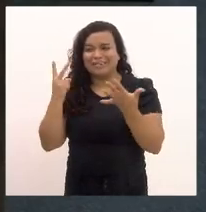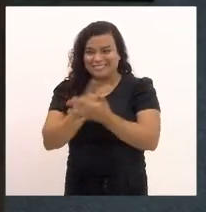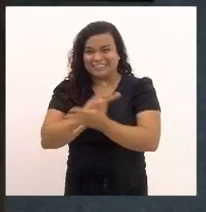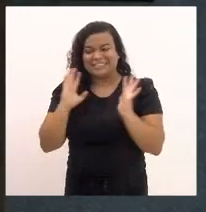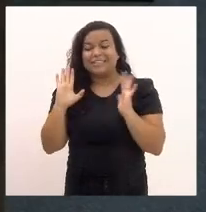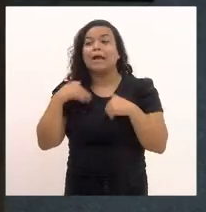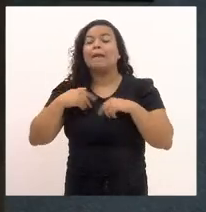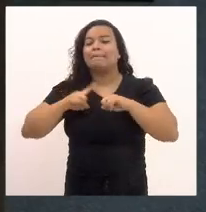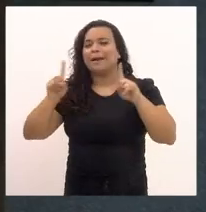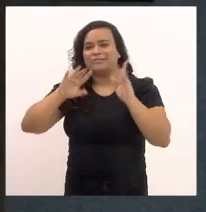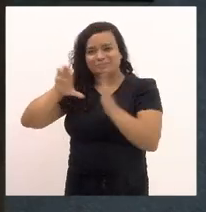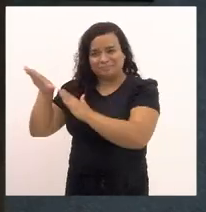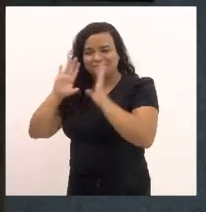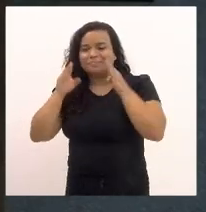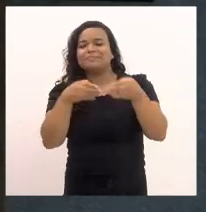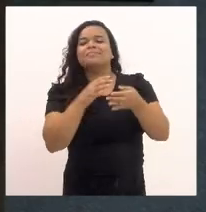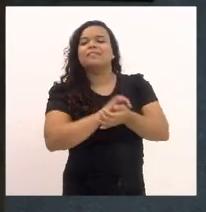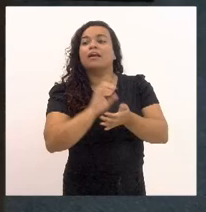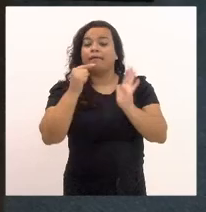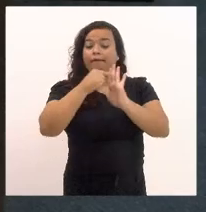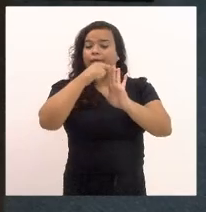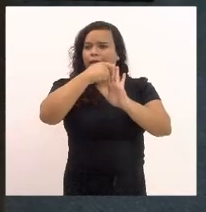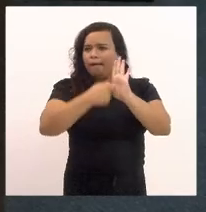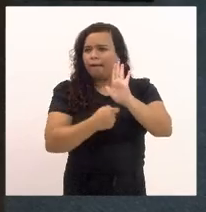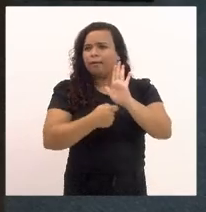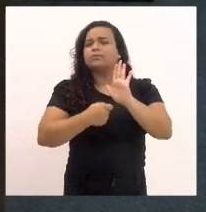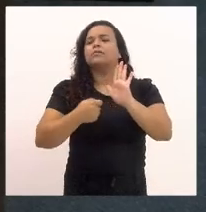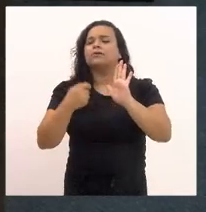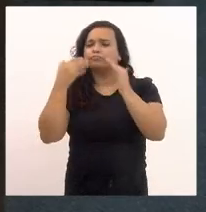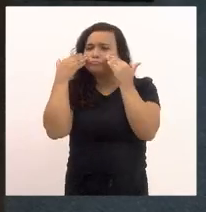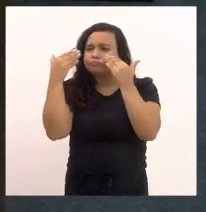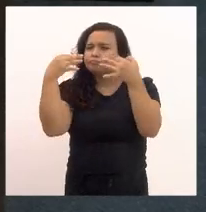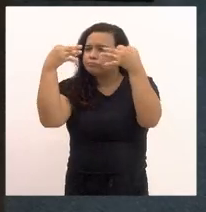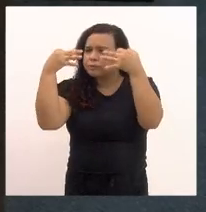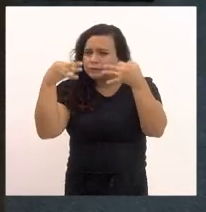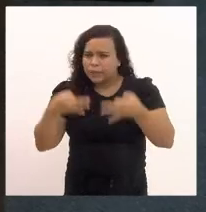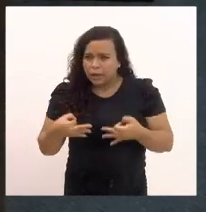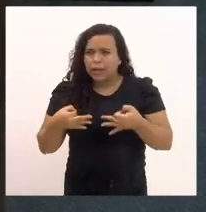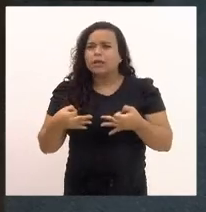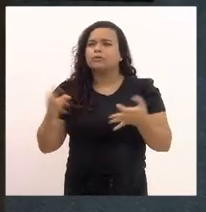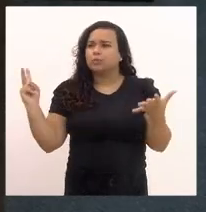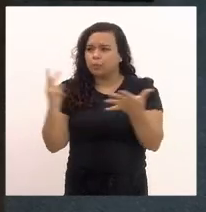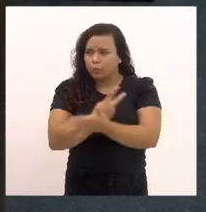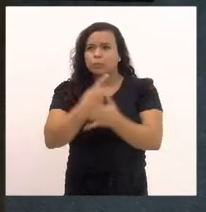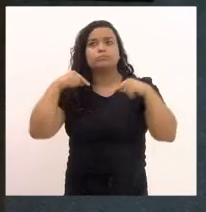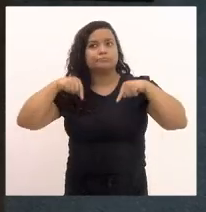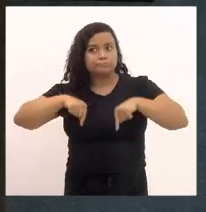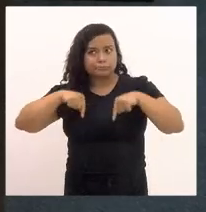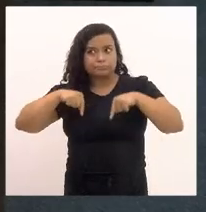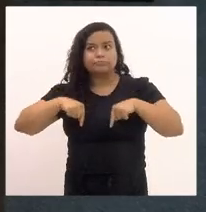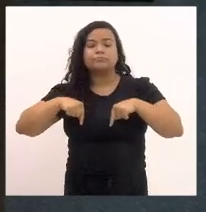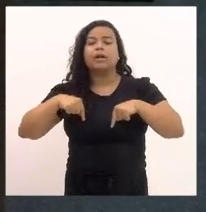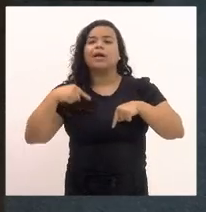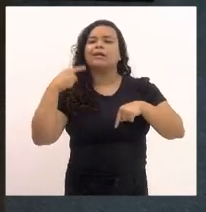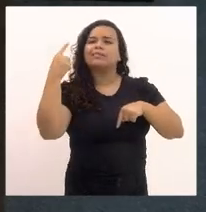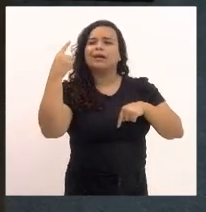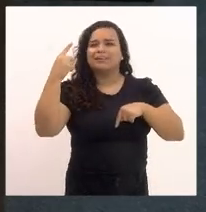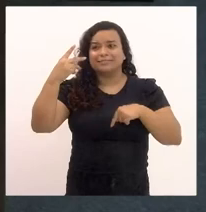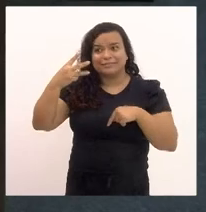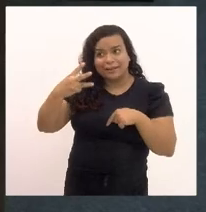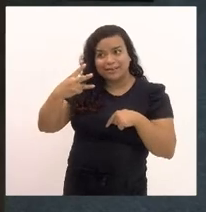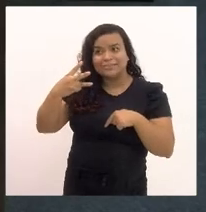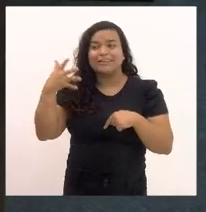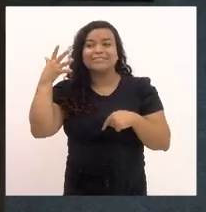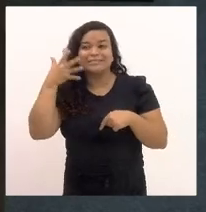Sra. Presidente, a ata reflete com exatidão o ocorrido na 13ª